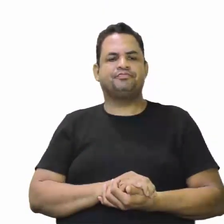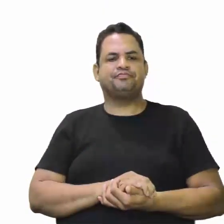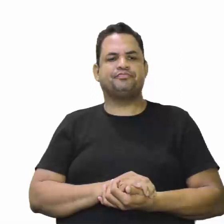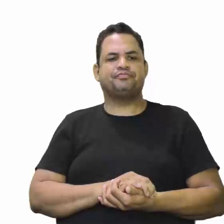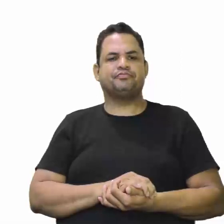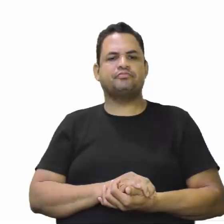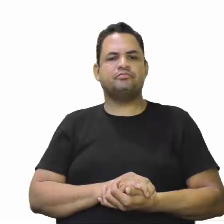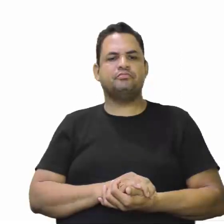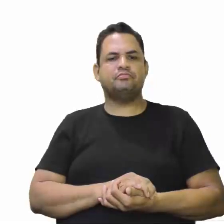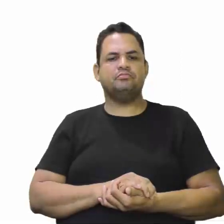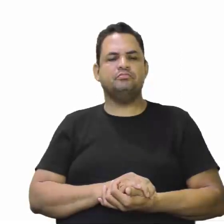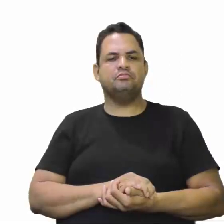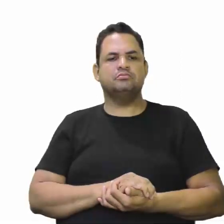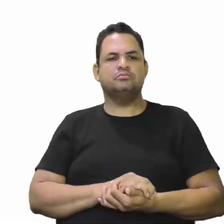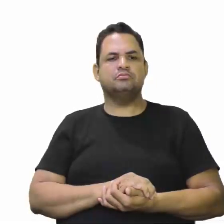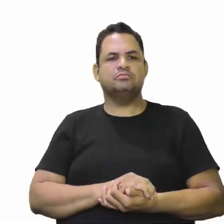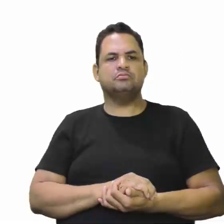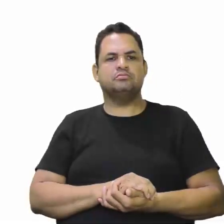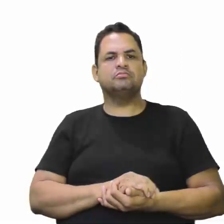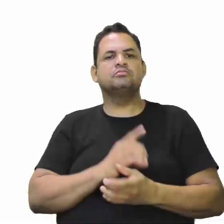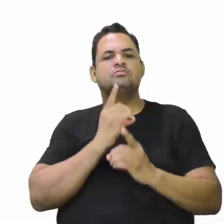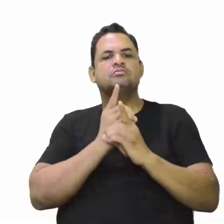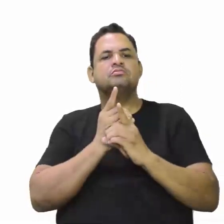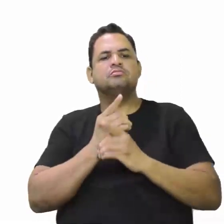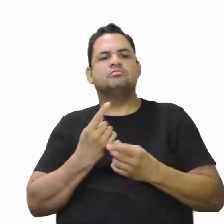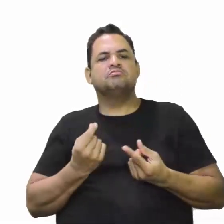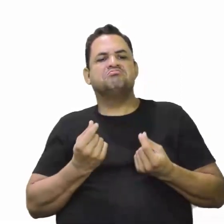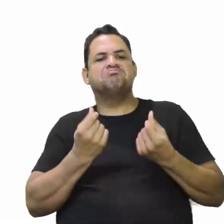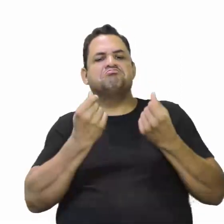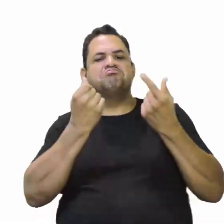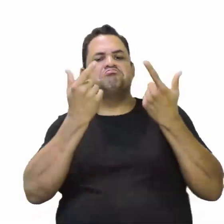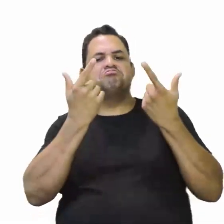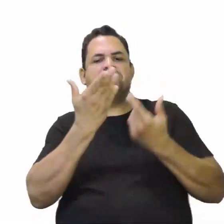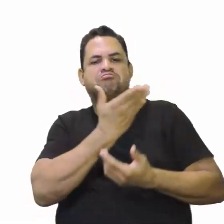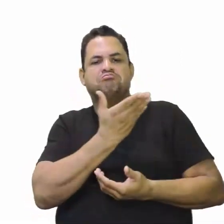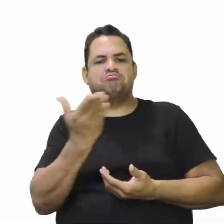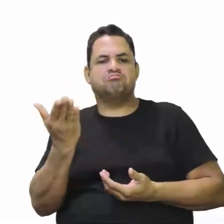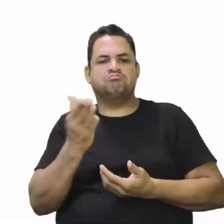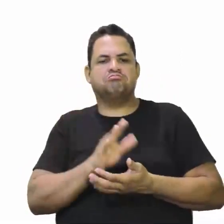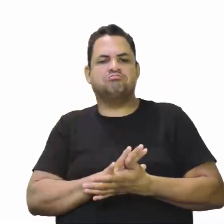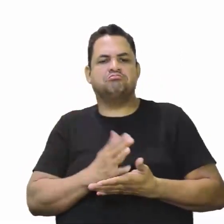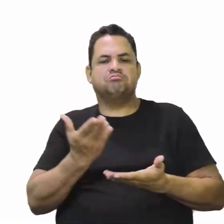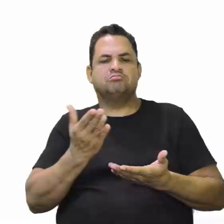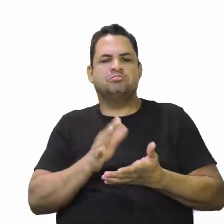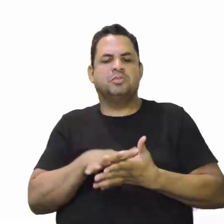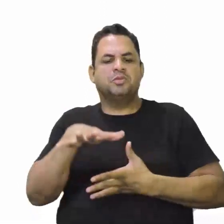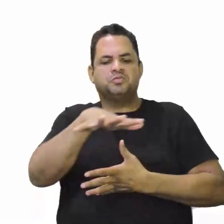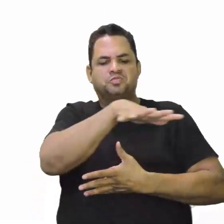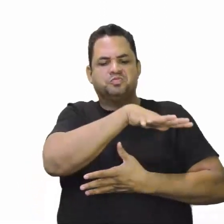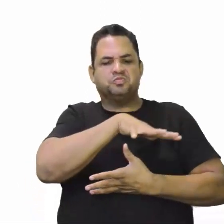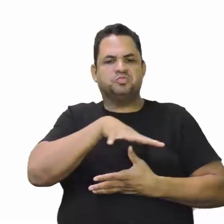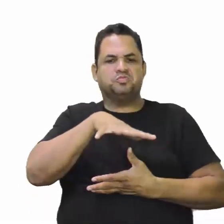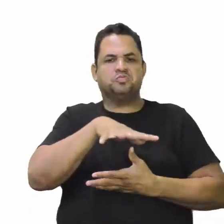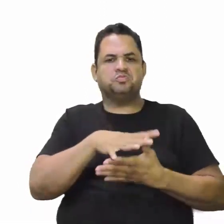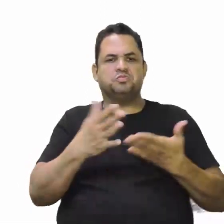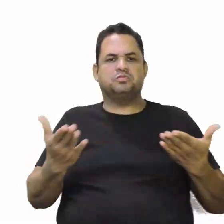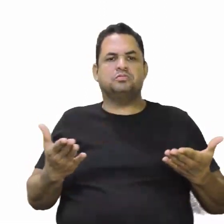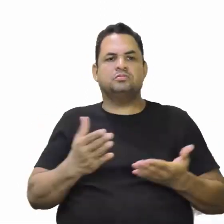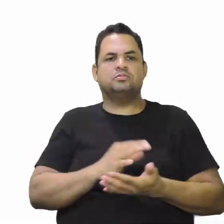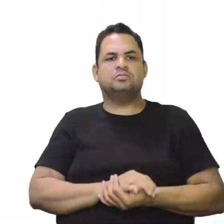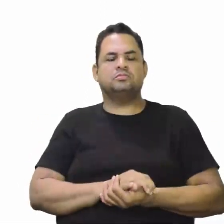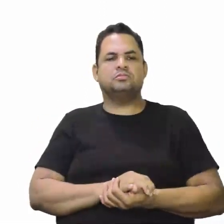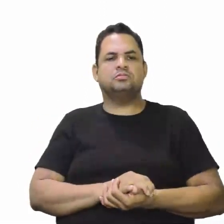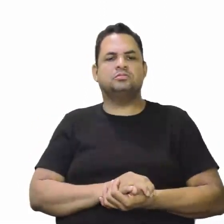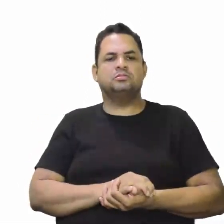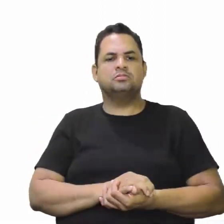encontraram essa riqueza. Ficaram impressionados com essa imensidão do território. E a